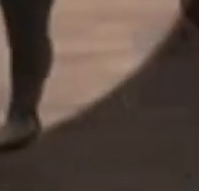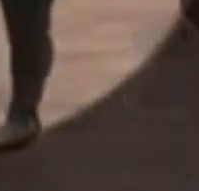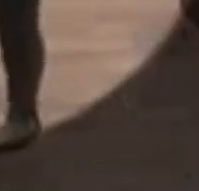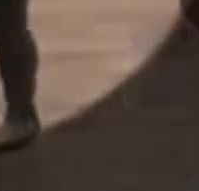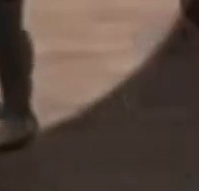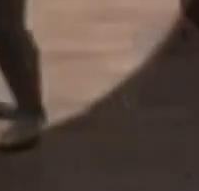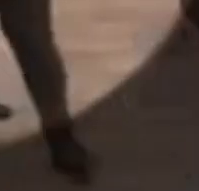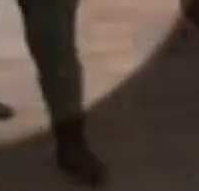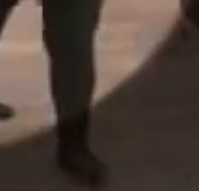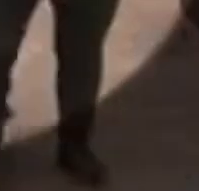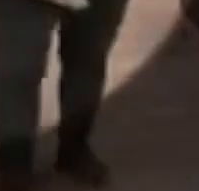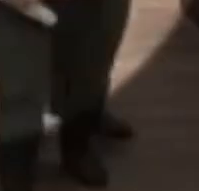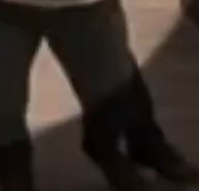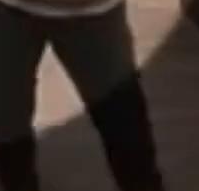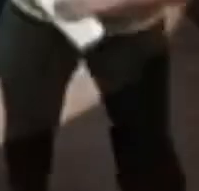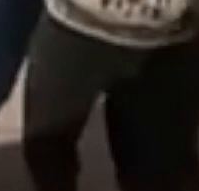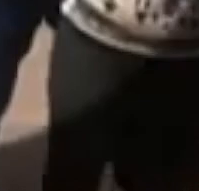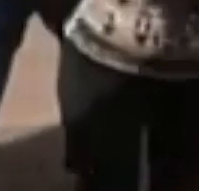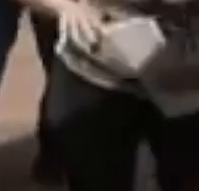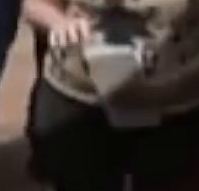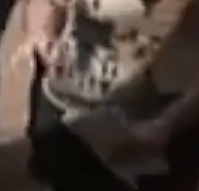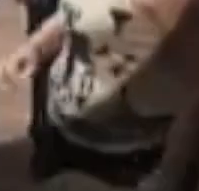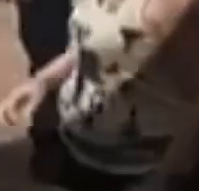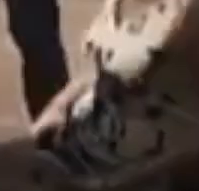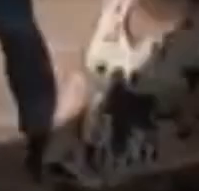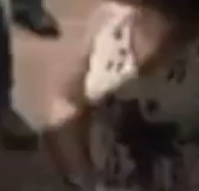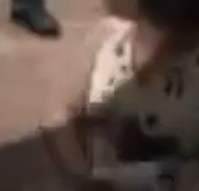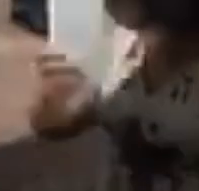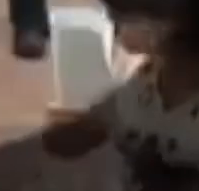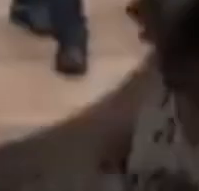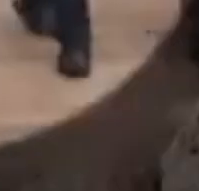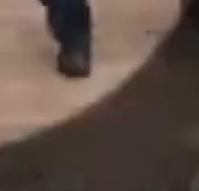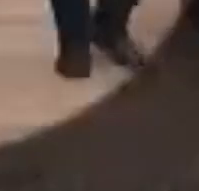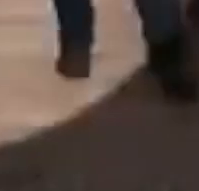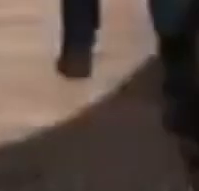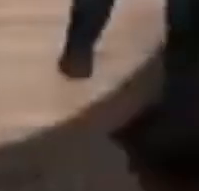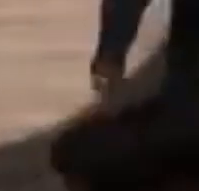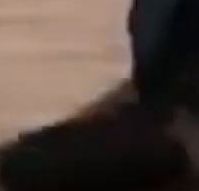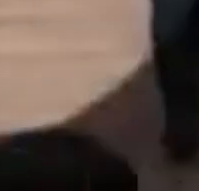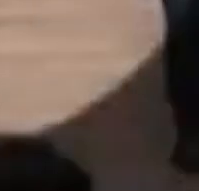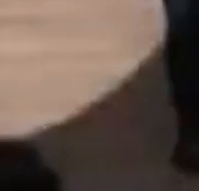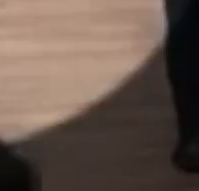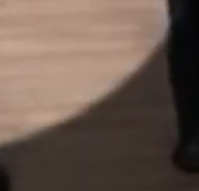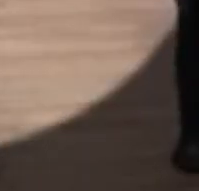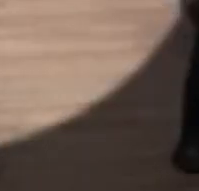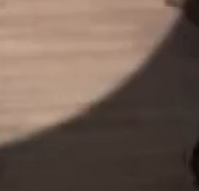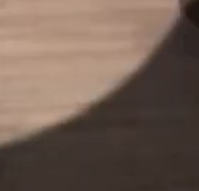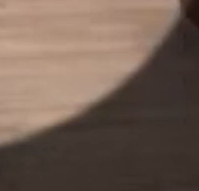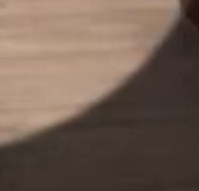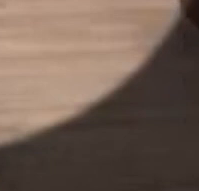trabalhar no livro, que é o fato de que os ambientes de poder, os ambientes, seja o poder do ponto de vista